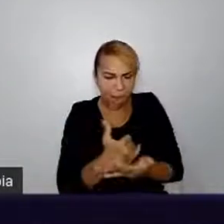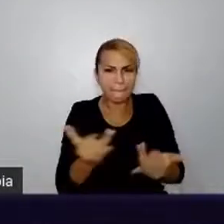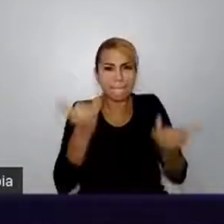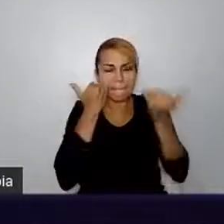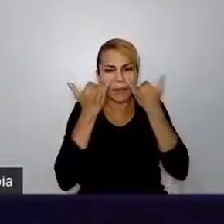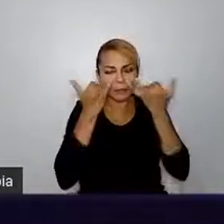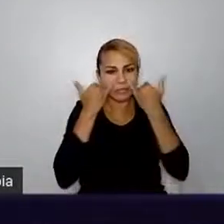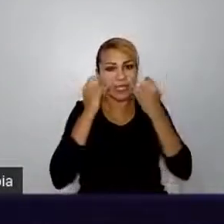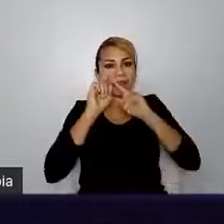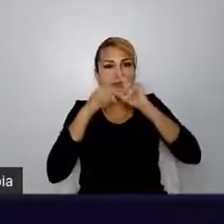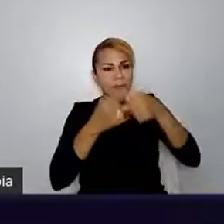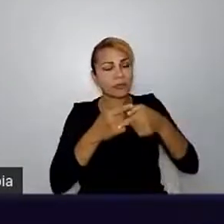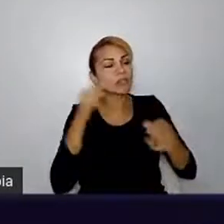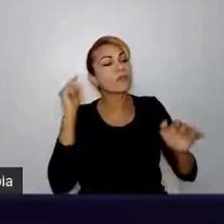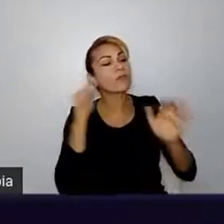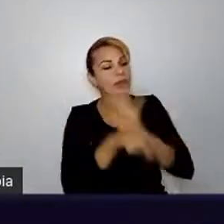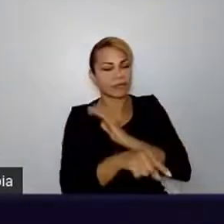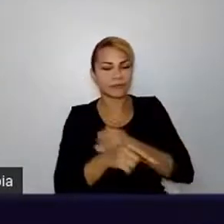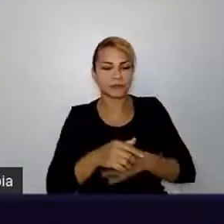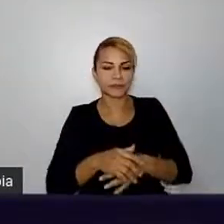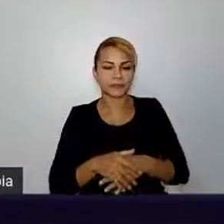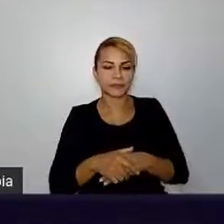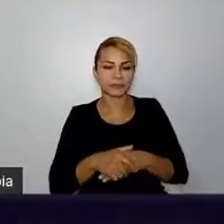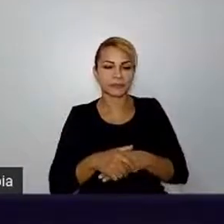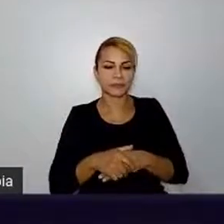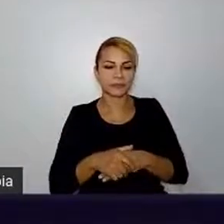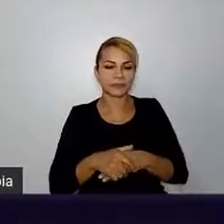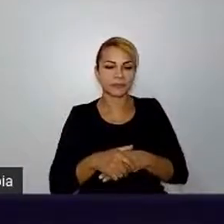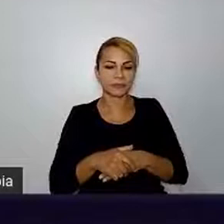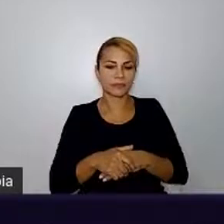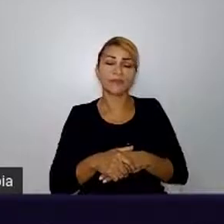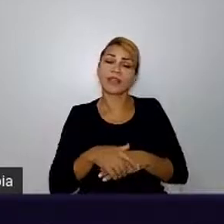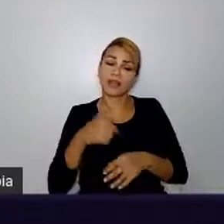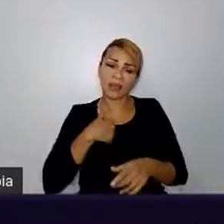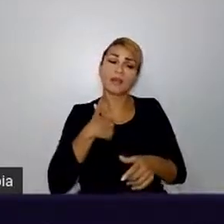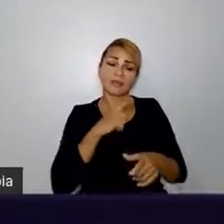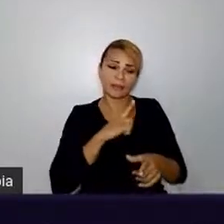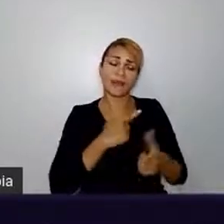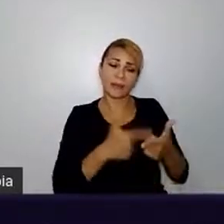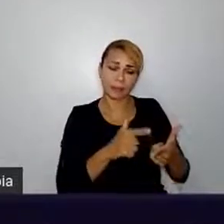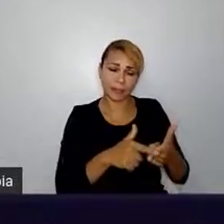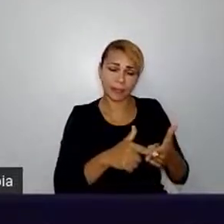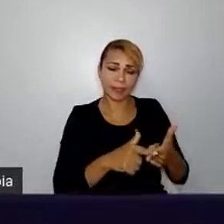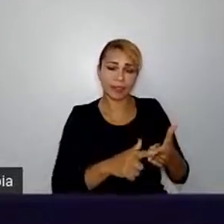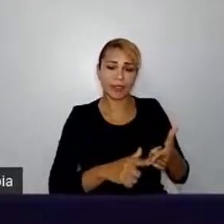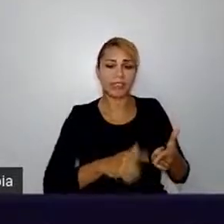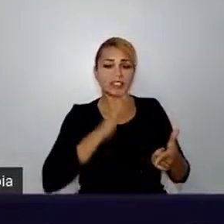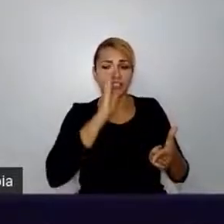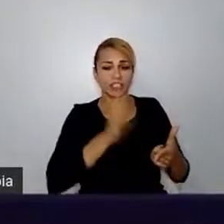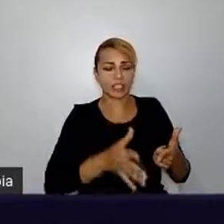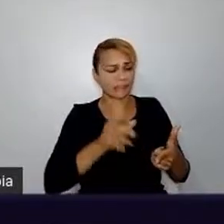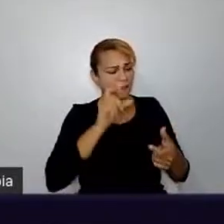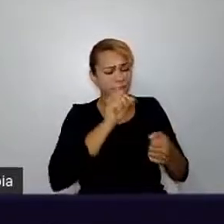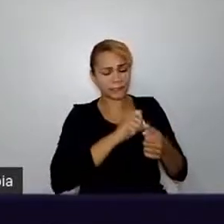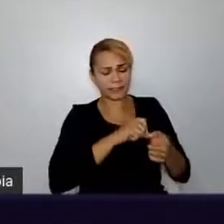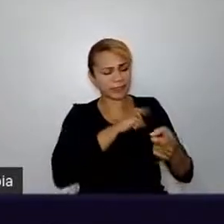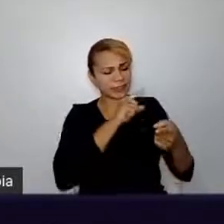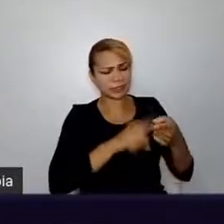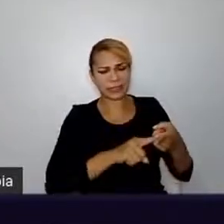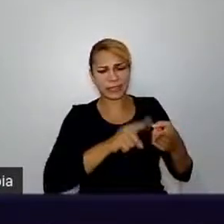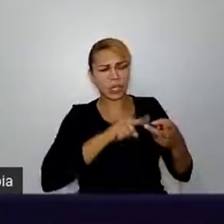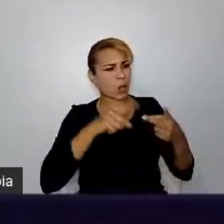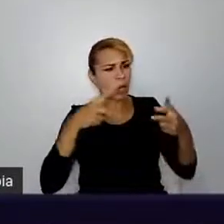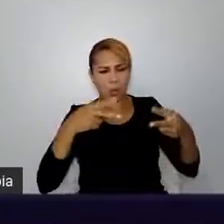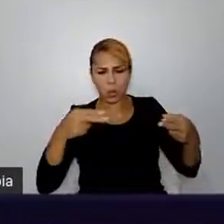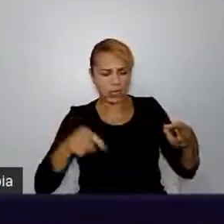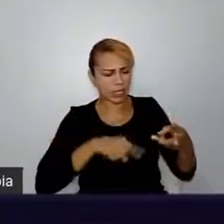vai saber, tipo, ó, eu estou passando por esse problema aqui, mas eu já fiz XYZ, esse link aqui diz tal e tal